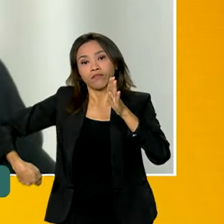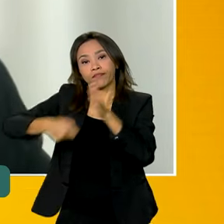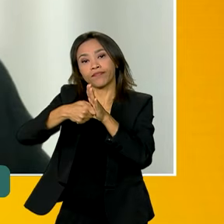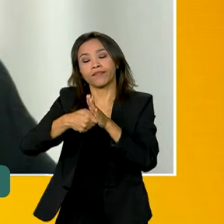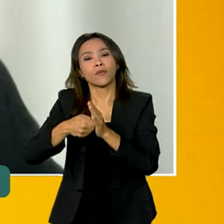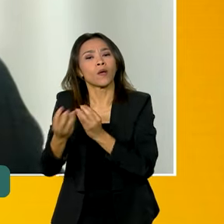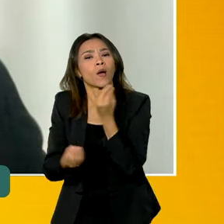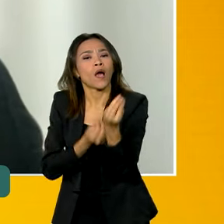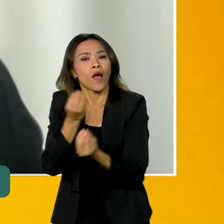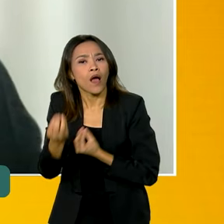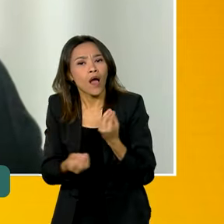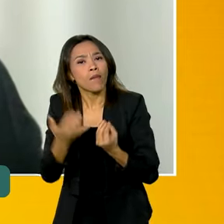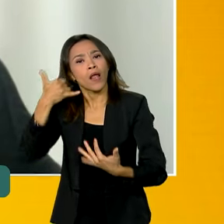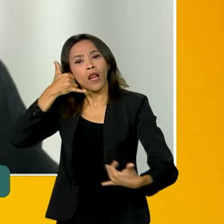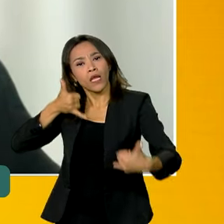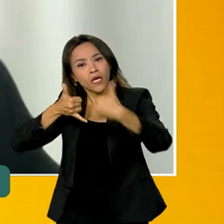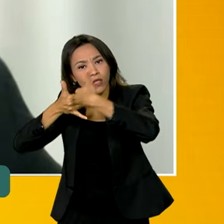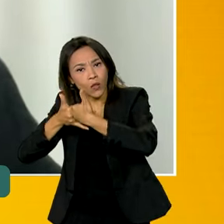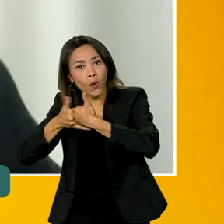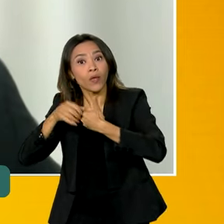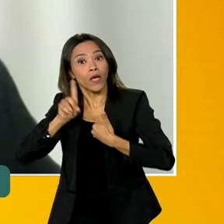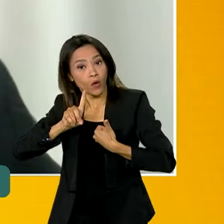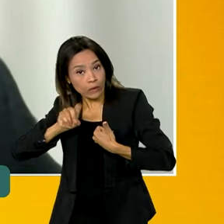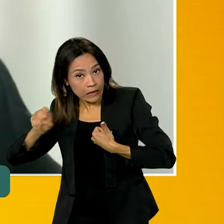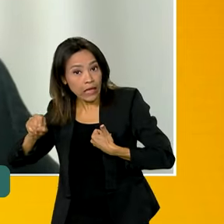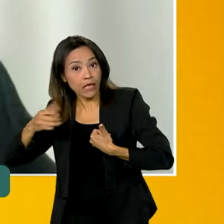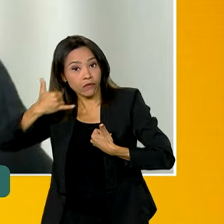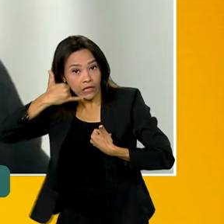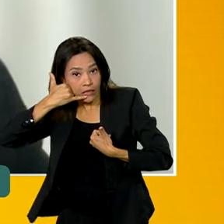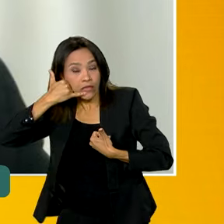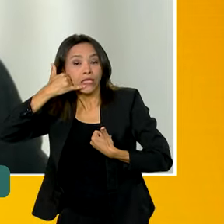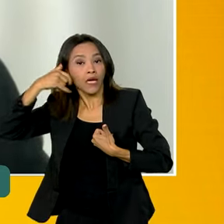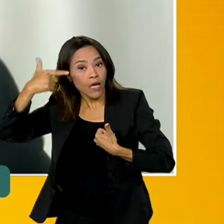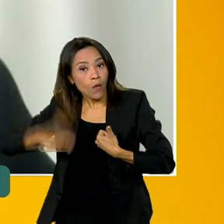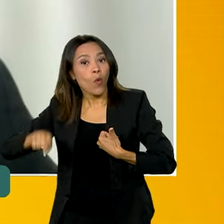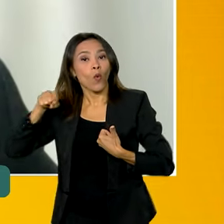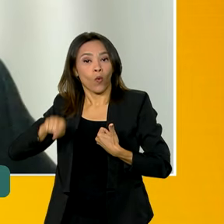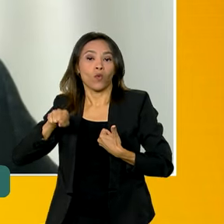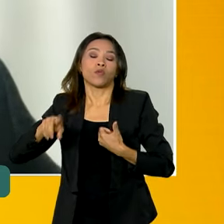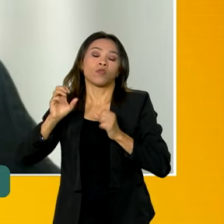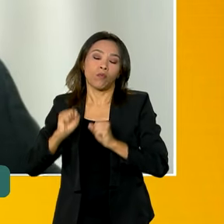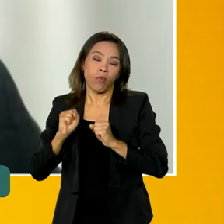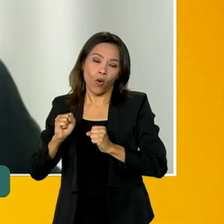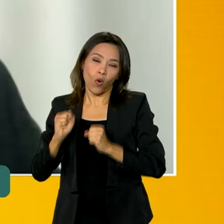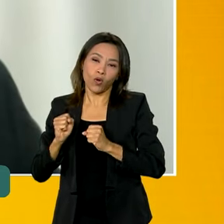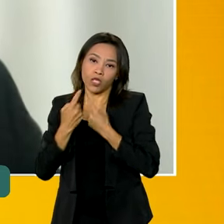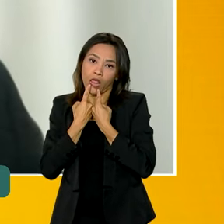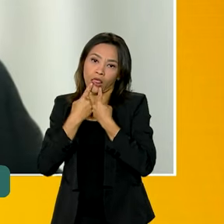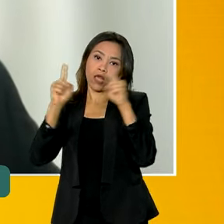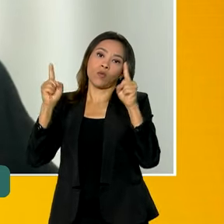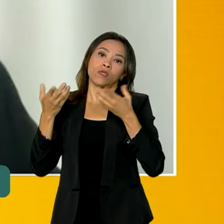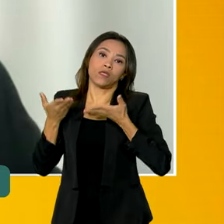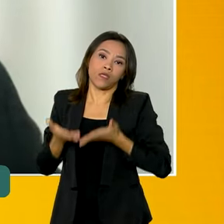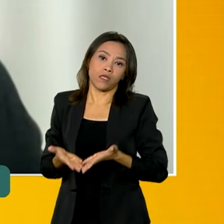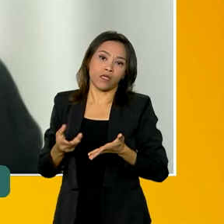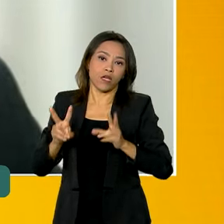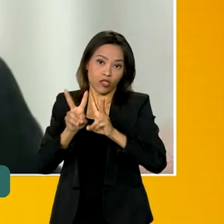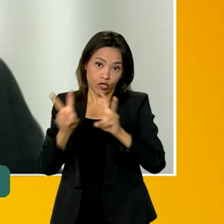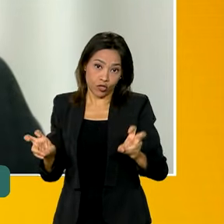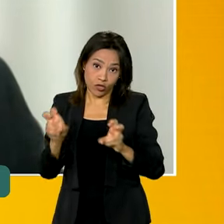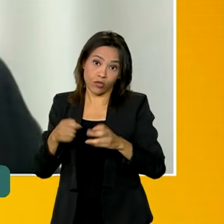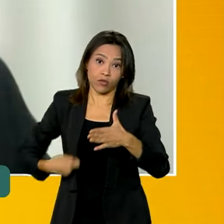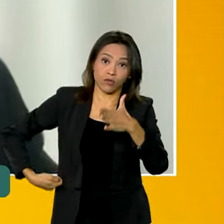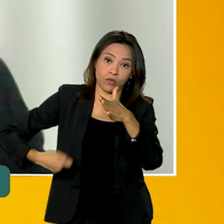de ligações telefônicas, que é o Disque 100, que também é o outro canal em que se pode, então, denunciar esses casos de trabalho infantil.